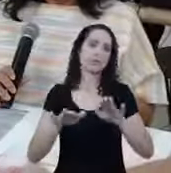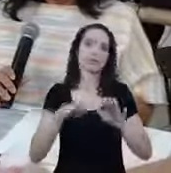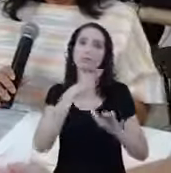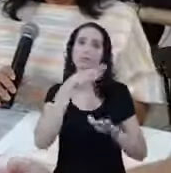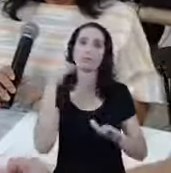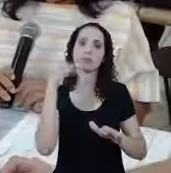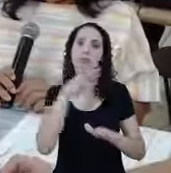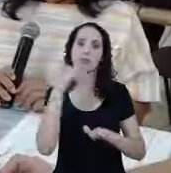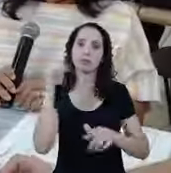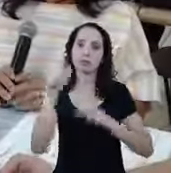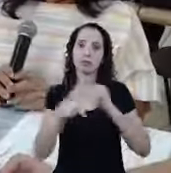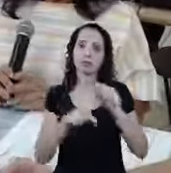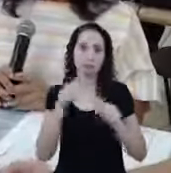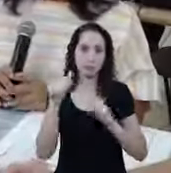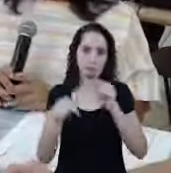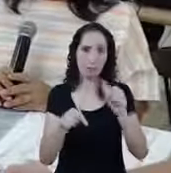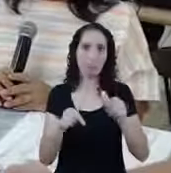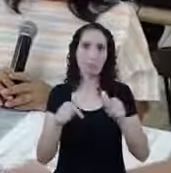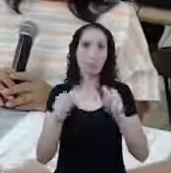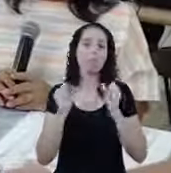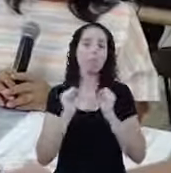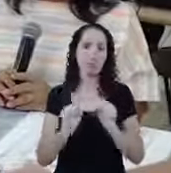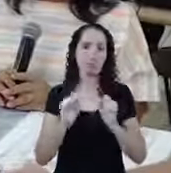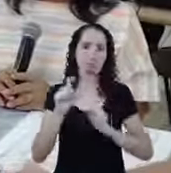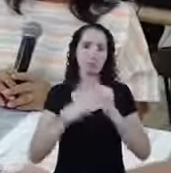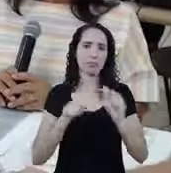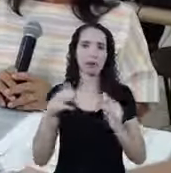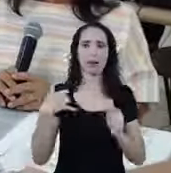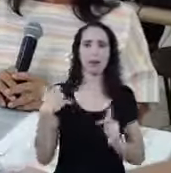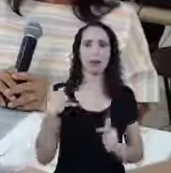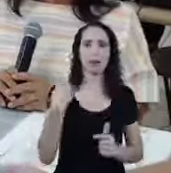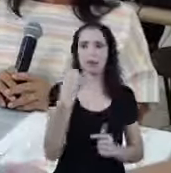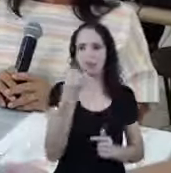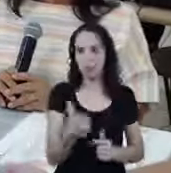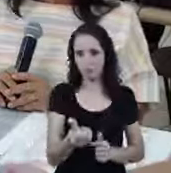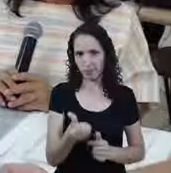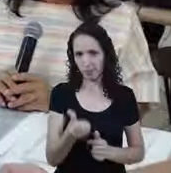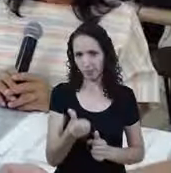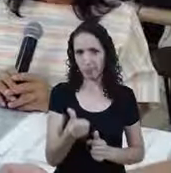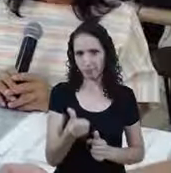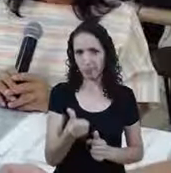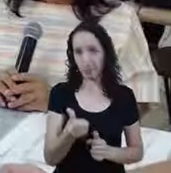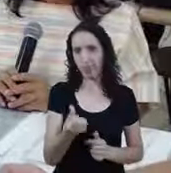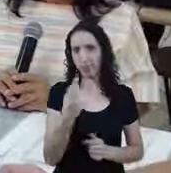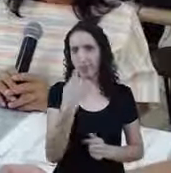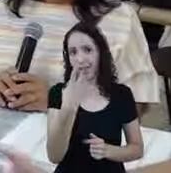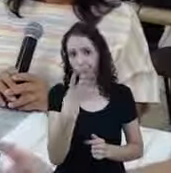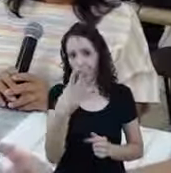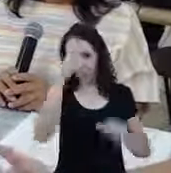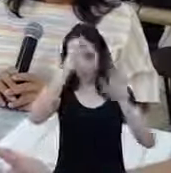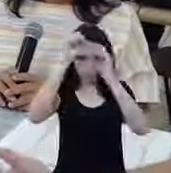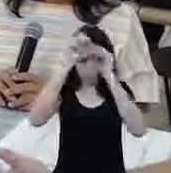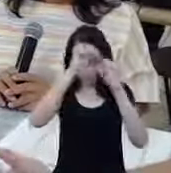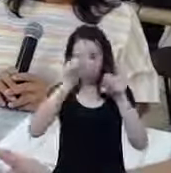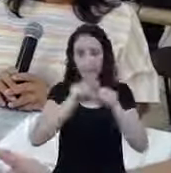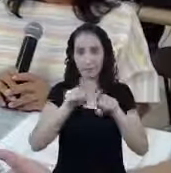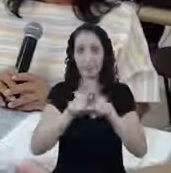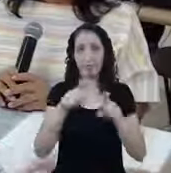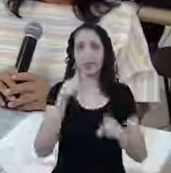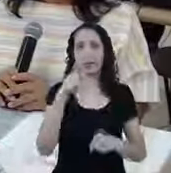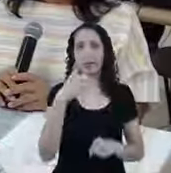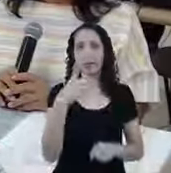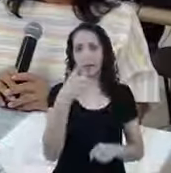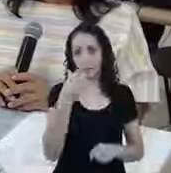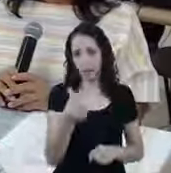Constituição Federal Permite o trabalho A partir dos 16 anos A partir dos 14 Como aprendiz E a partir dos 16 Como trabalhador formal